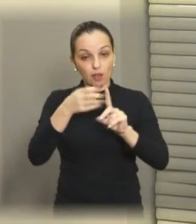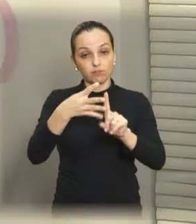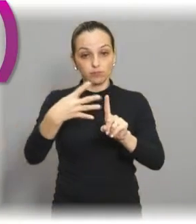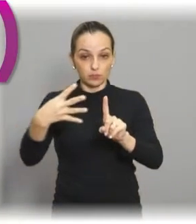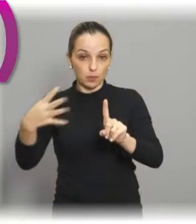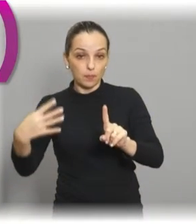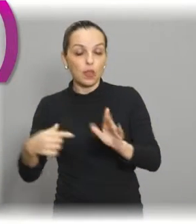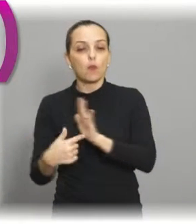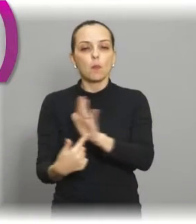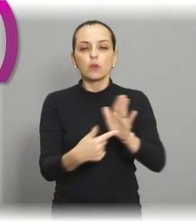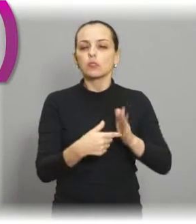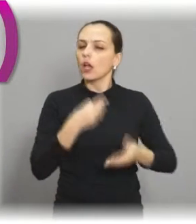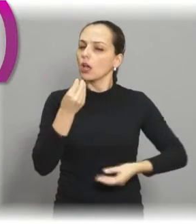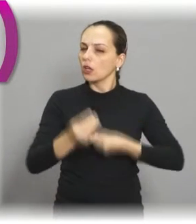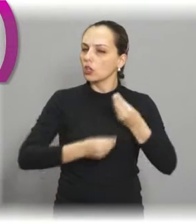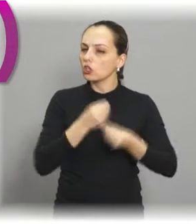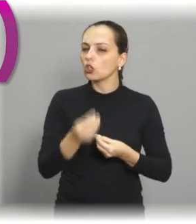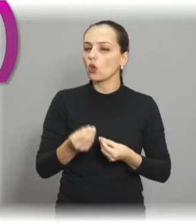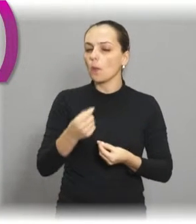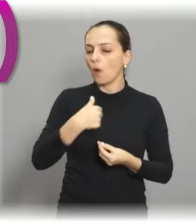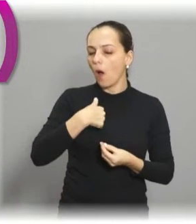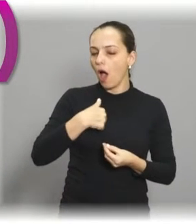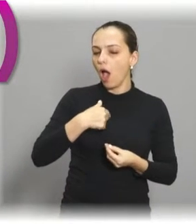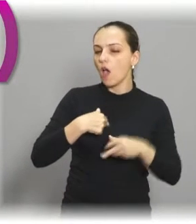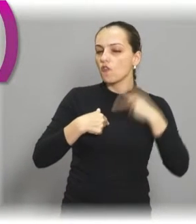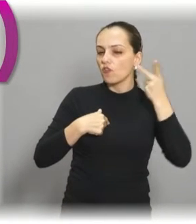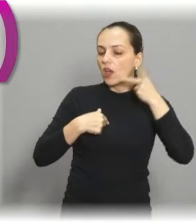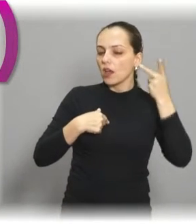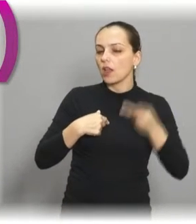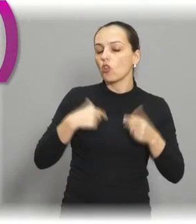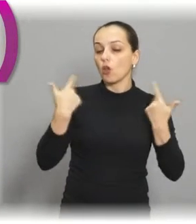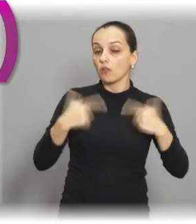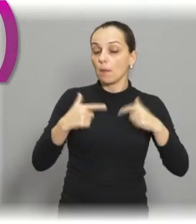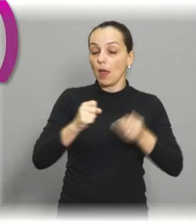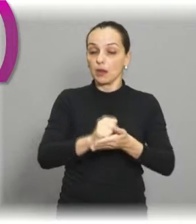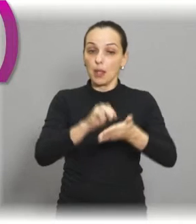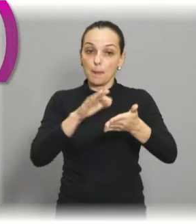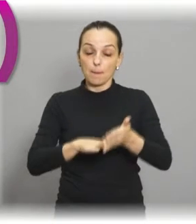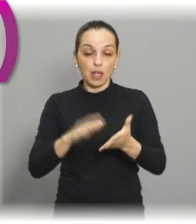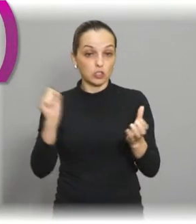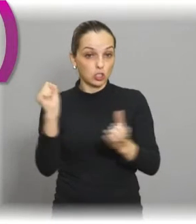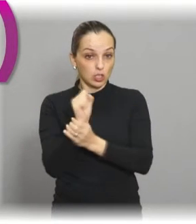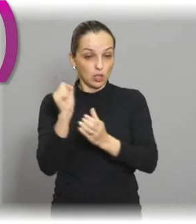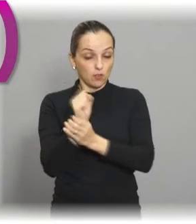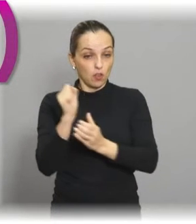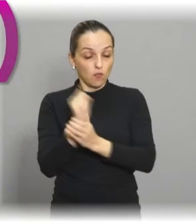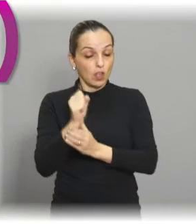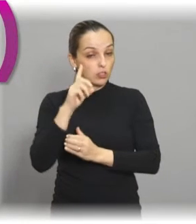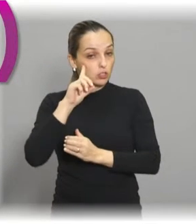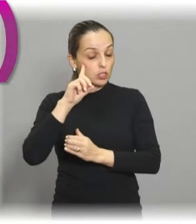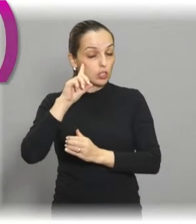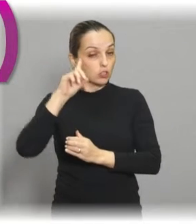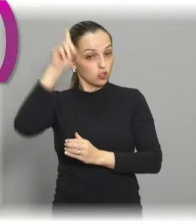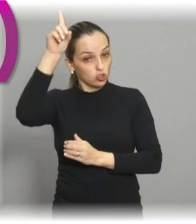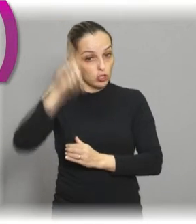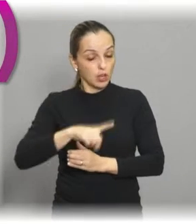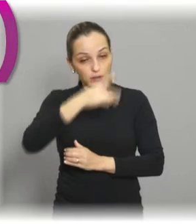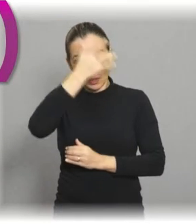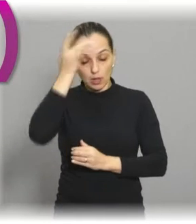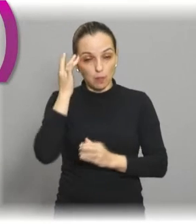mandato vem fazendo, tem feito nos últimos anos em defesa e proteção dos direitos da comunidade LGBTQIA+.